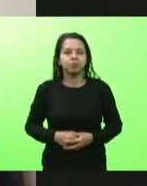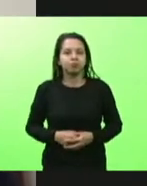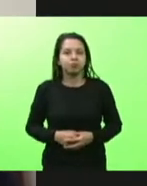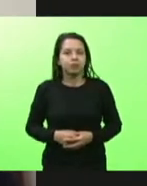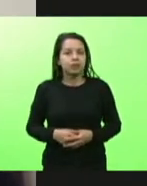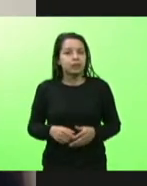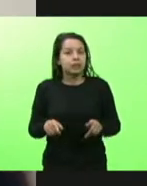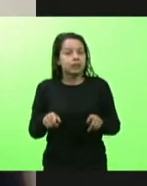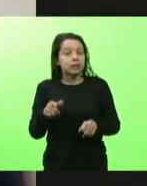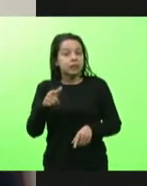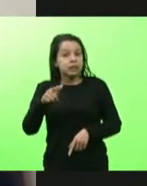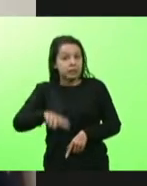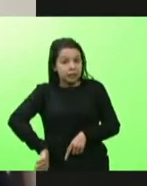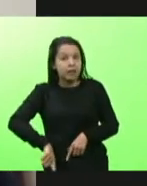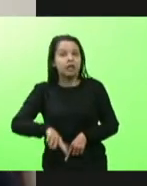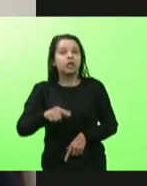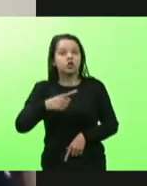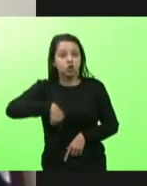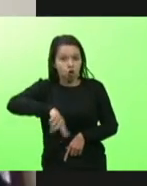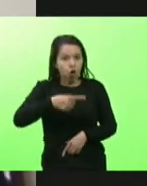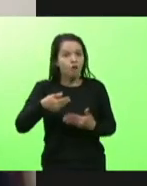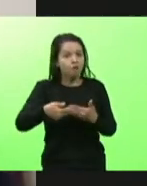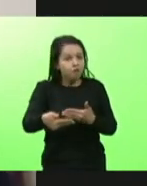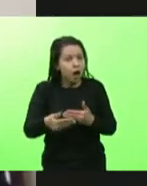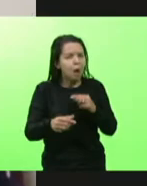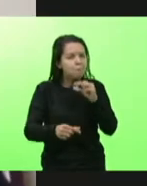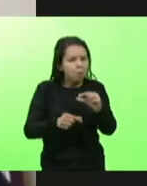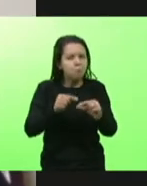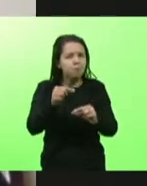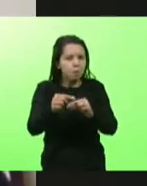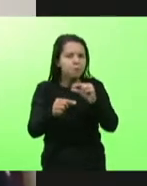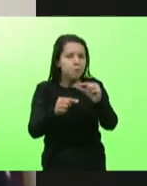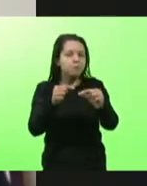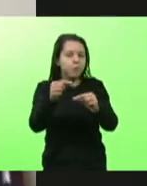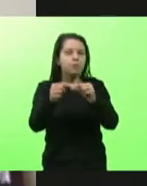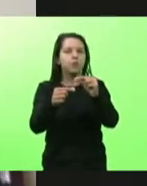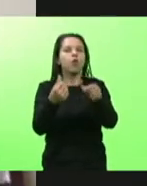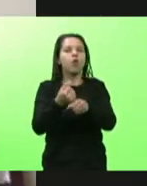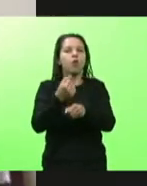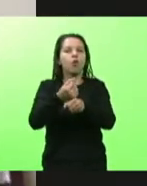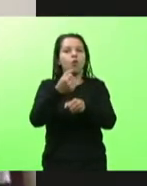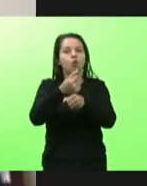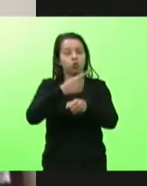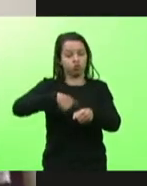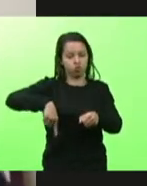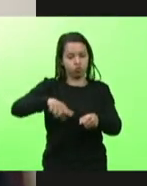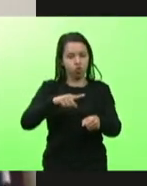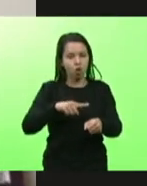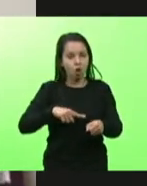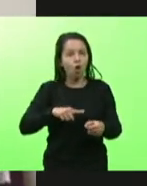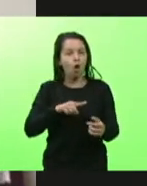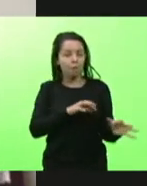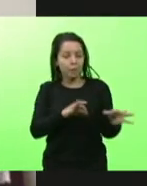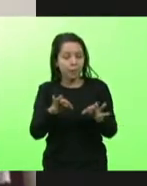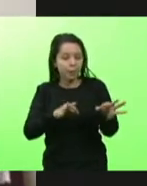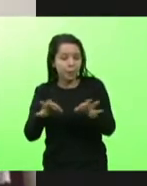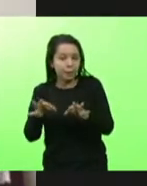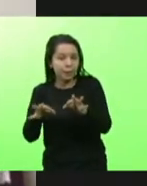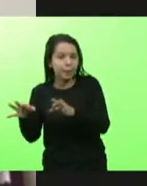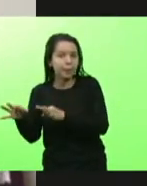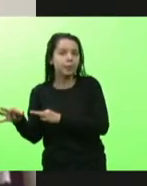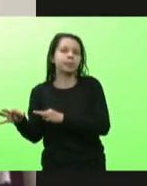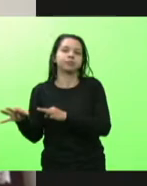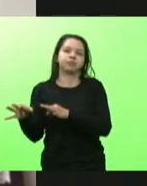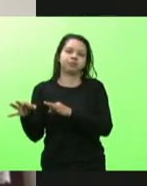nós vamos, aos poucos, construindo aquilo que a gente se planejou para fazer